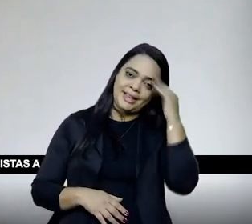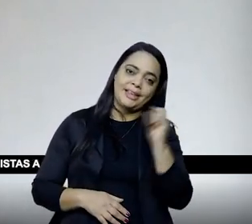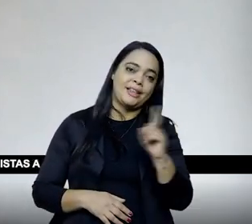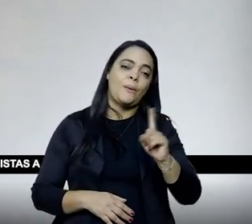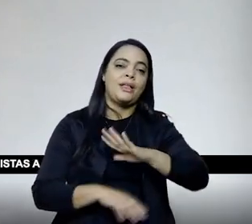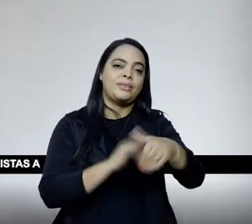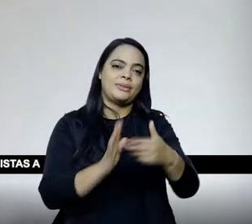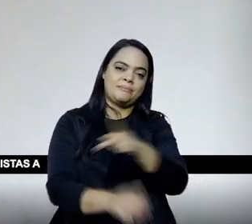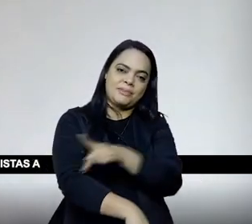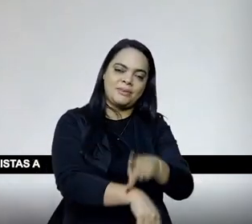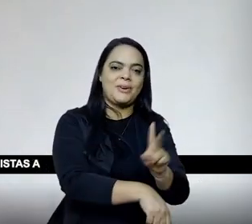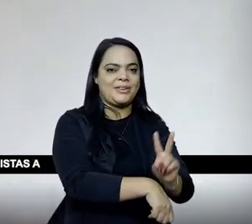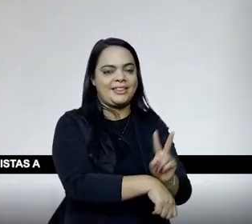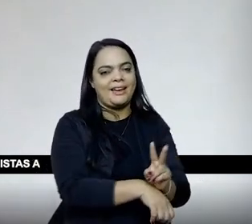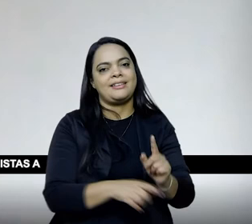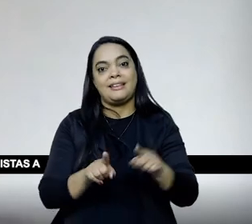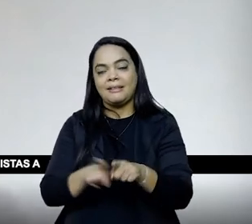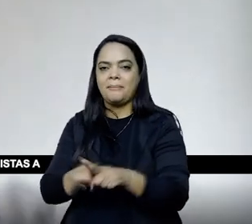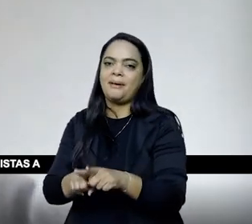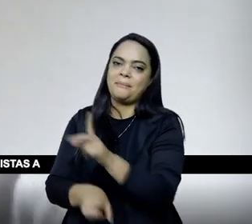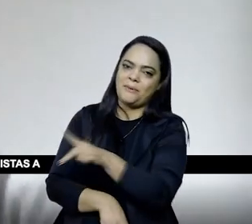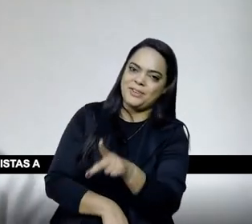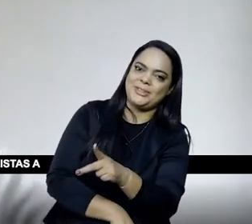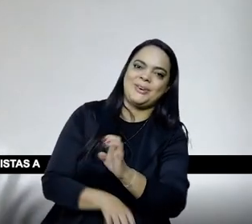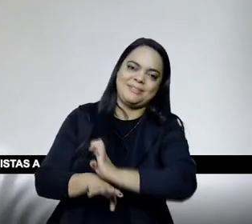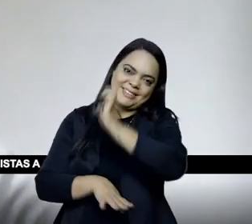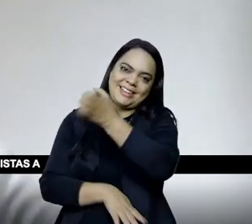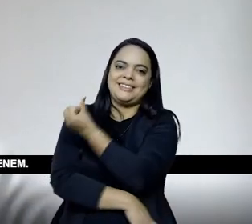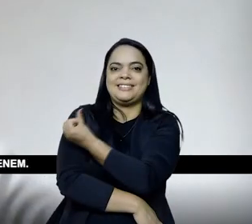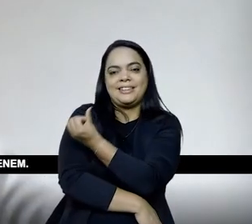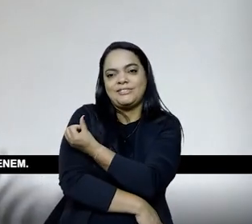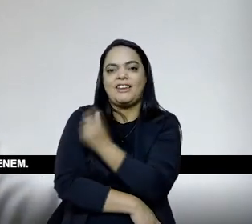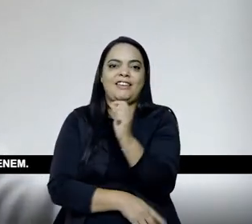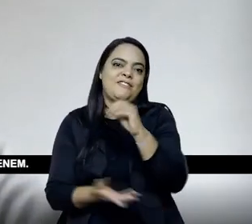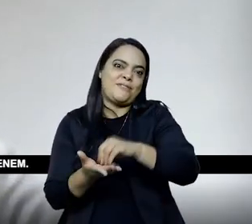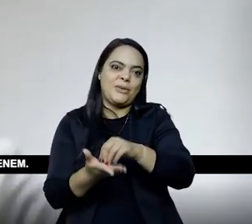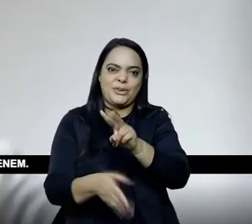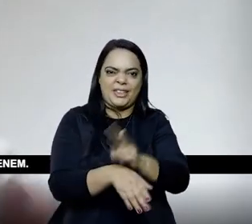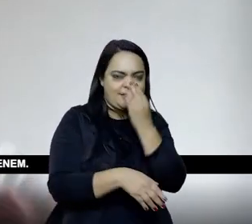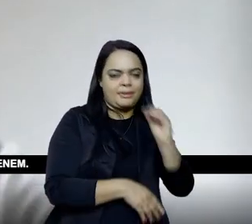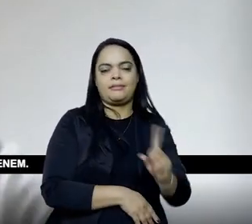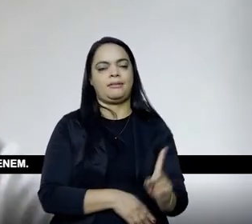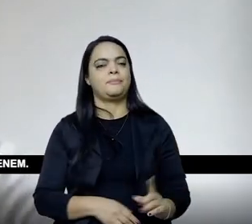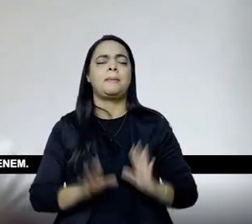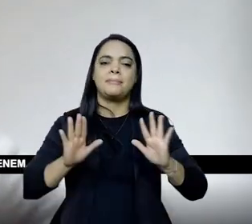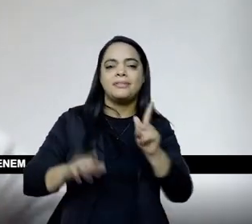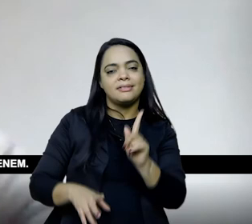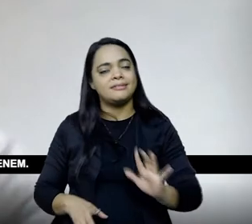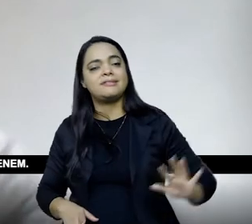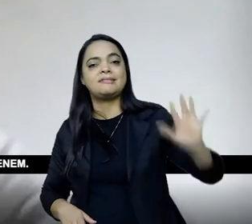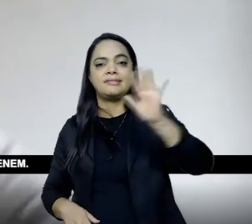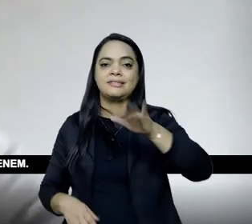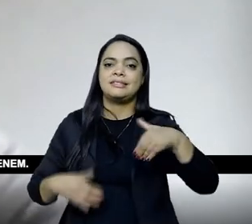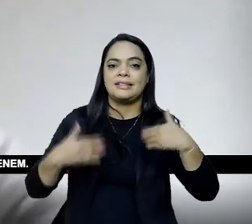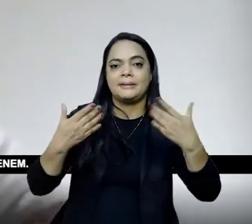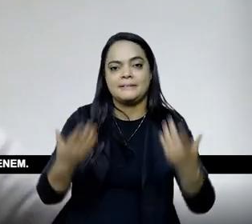pedagogas são cuidadosas, nem sempre os professores especialistas, a partir do sexto ano, são descuidados, descuidados. Mas, de